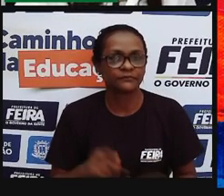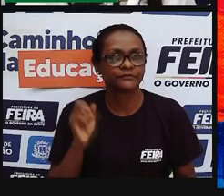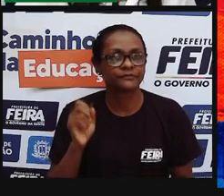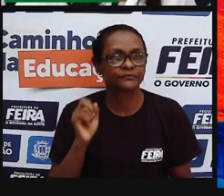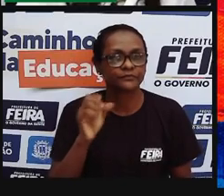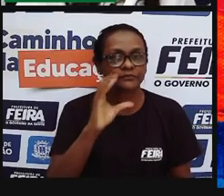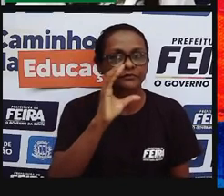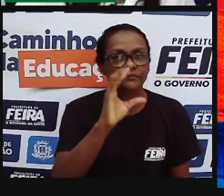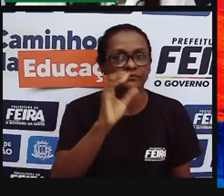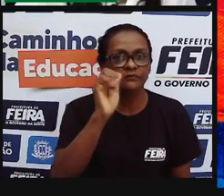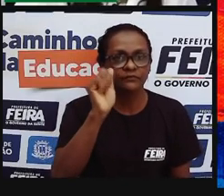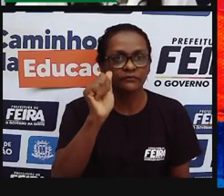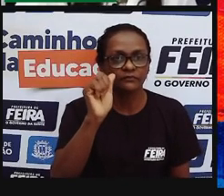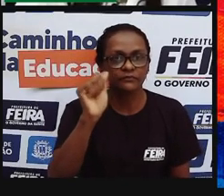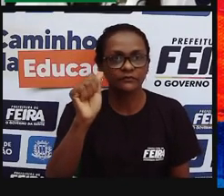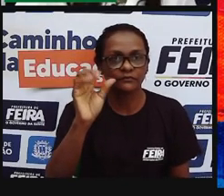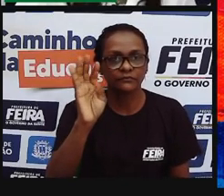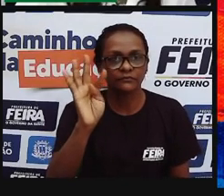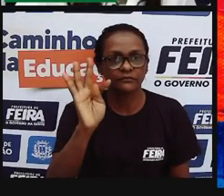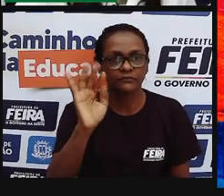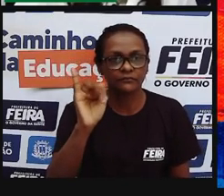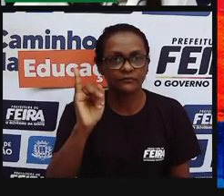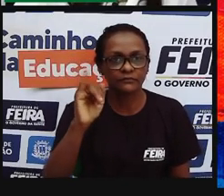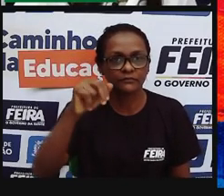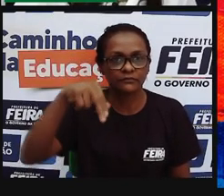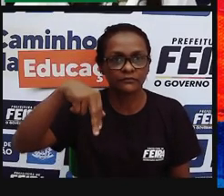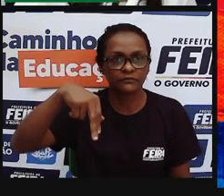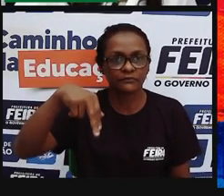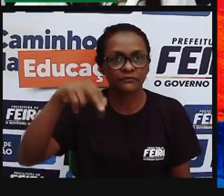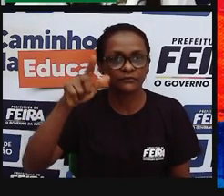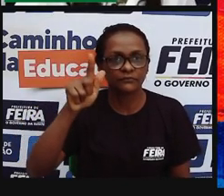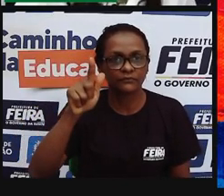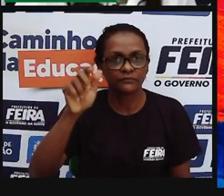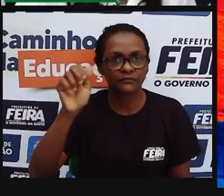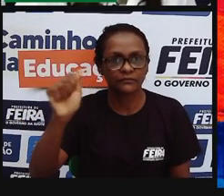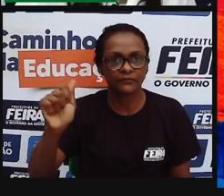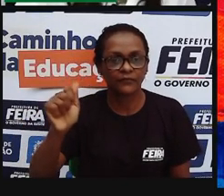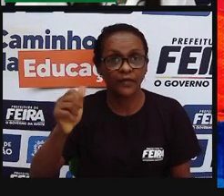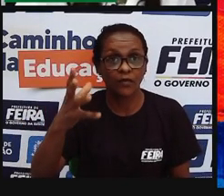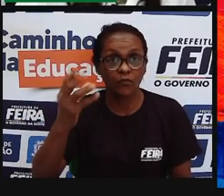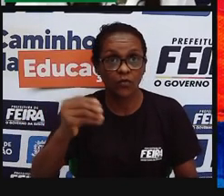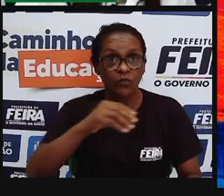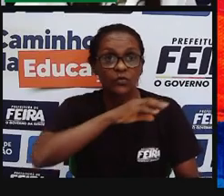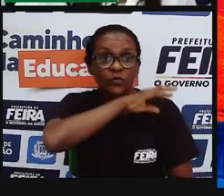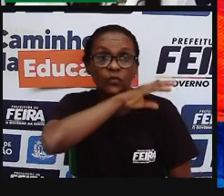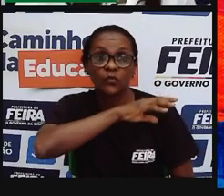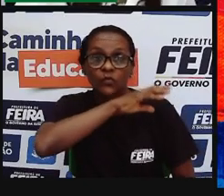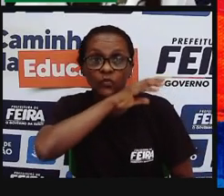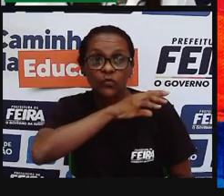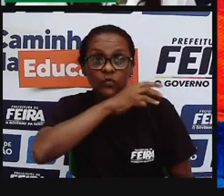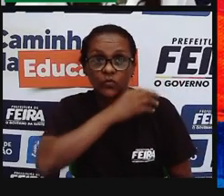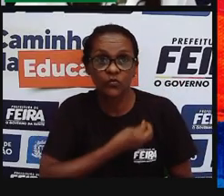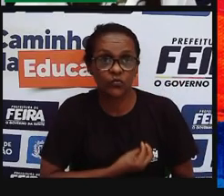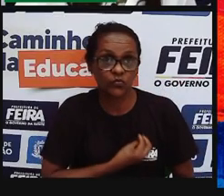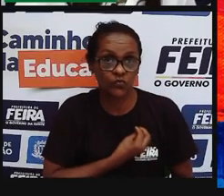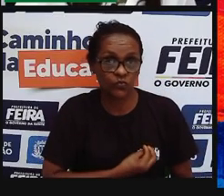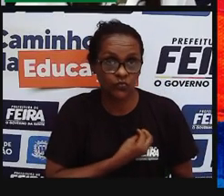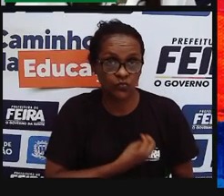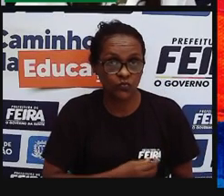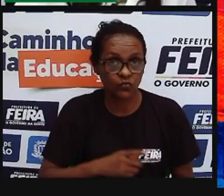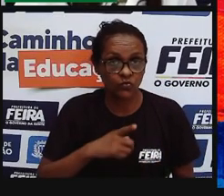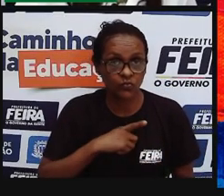sobre mais alguns outros seres vivos, né, que vivem aqui nessa região. Então, Juriti,